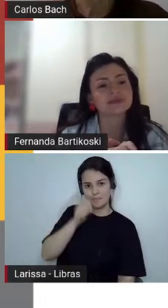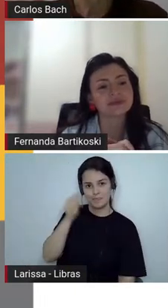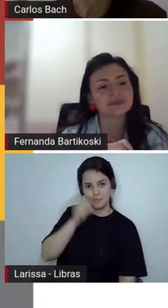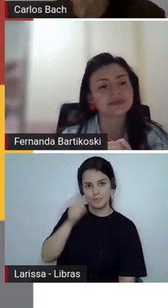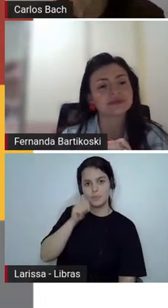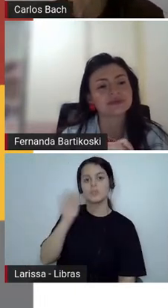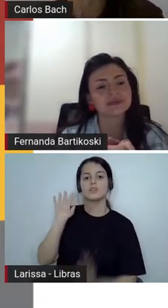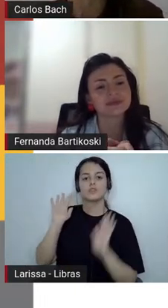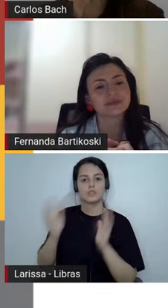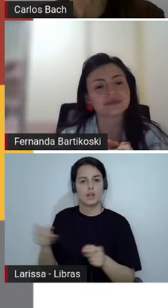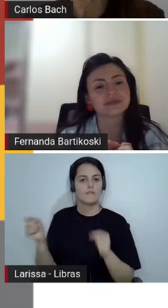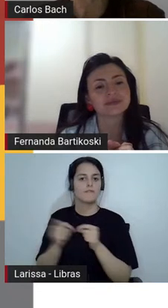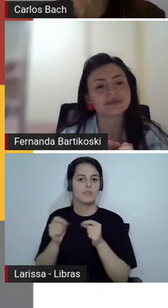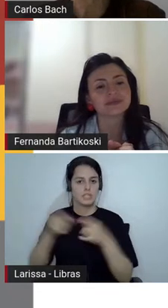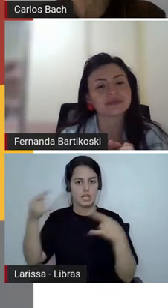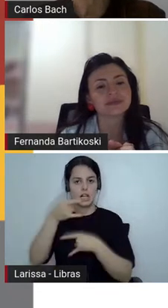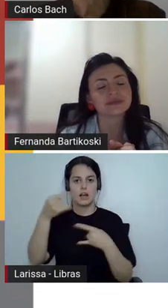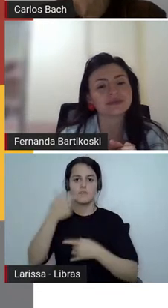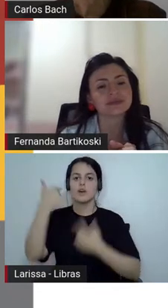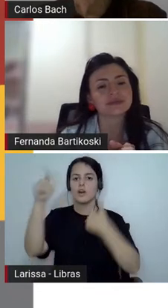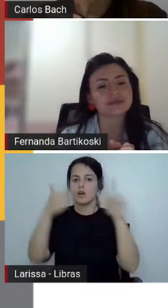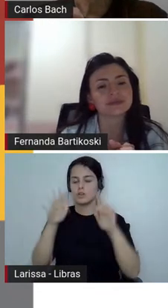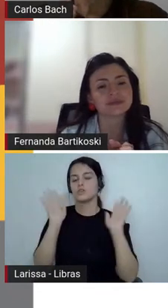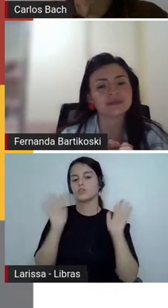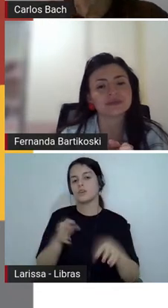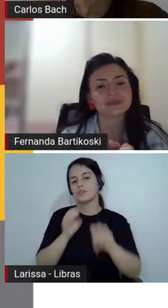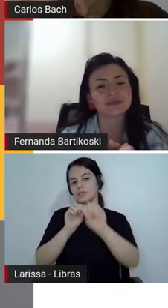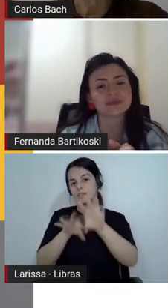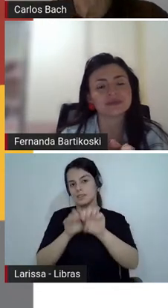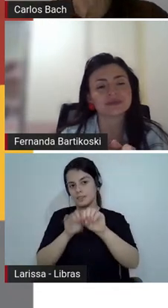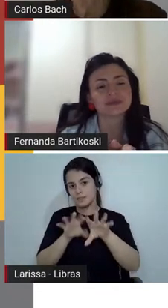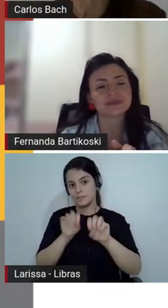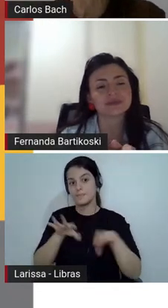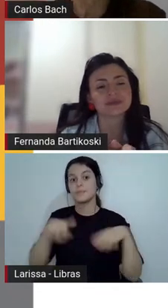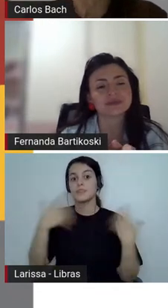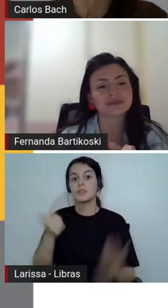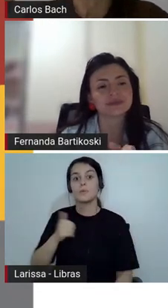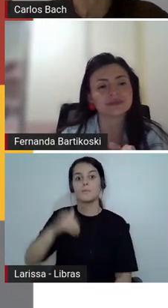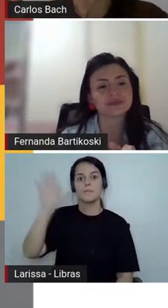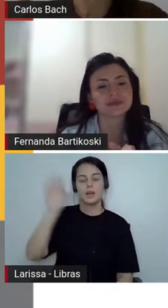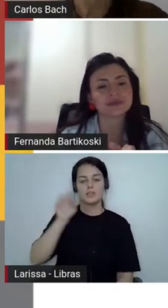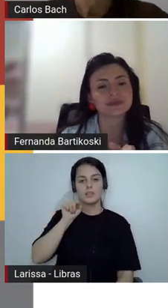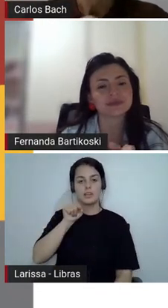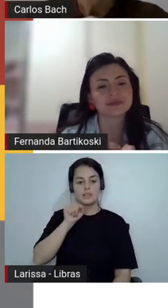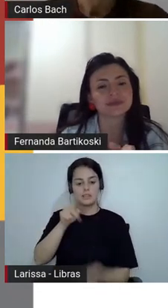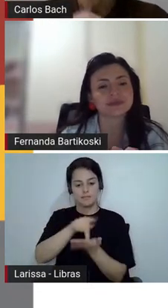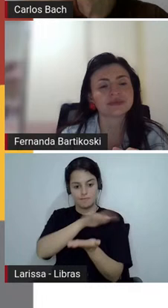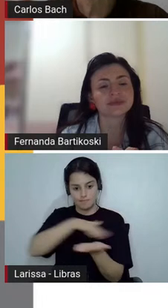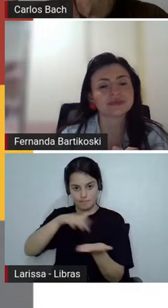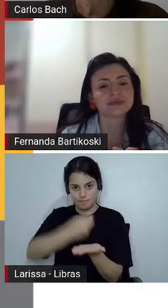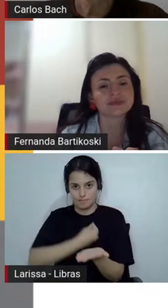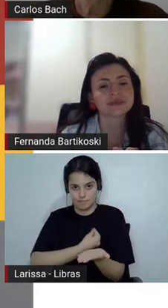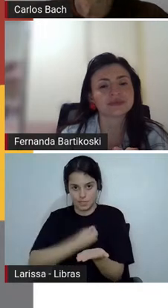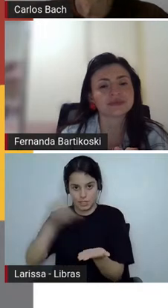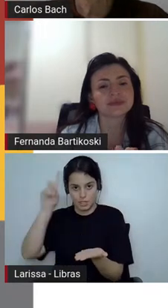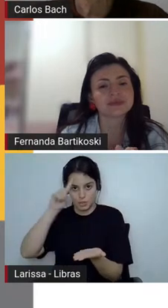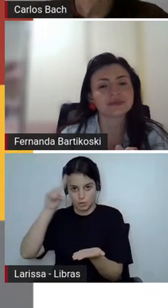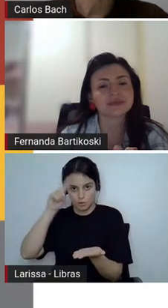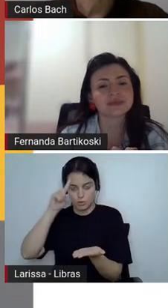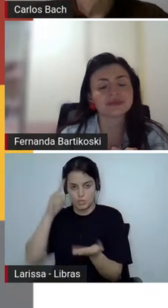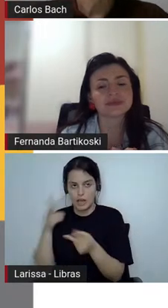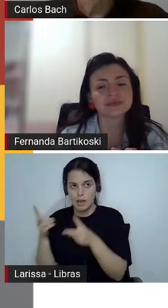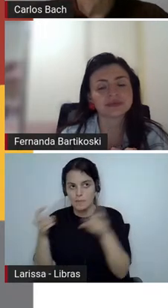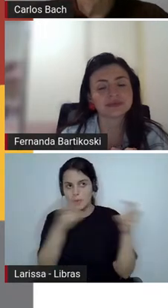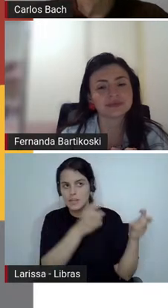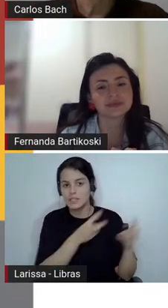ampliar ainda mais nosso olhar sobre nosso cotidiano então aqui a gente vimos que a gente sugere né vimos que a crônica retrata o